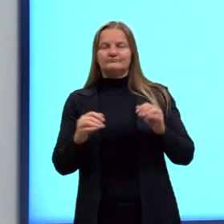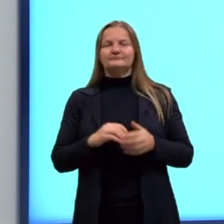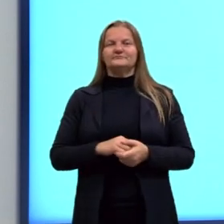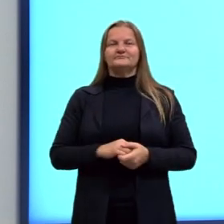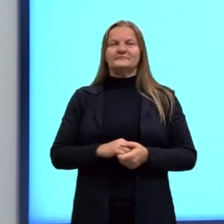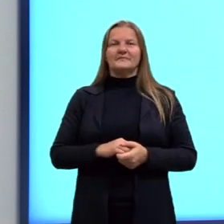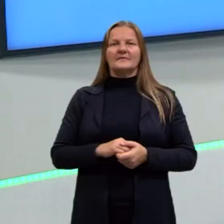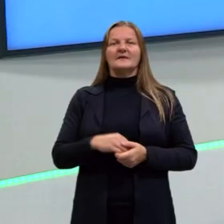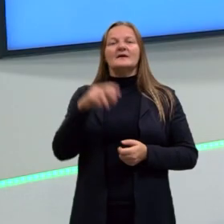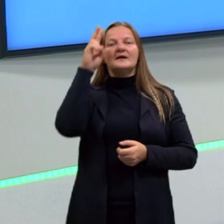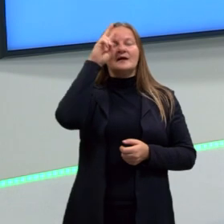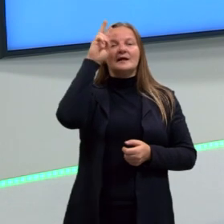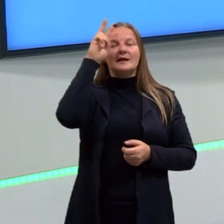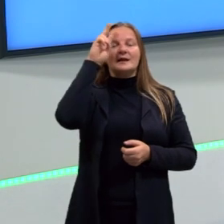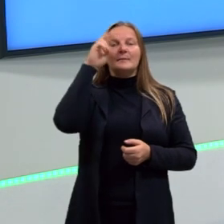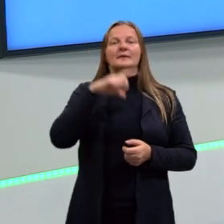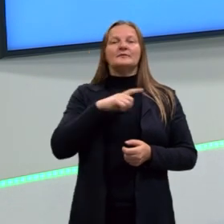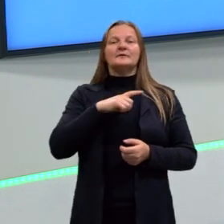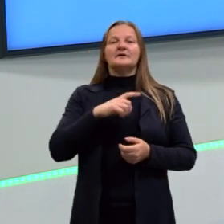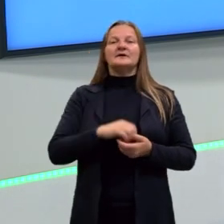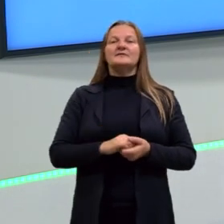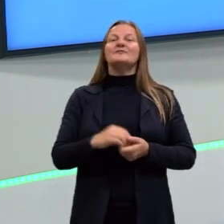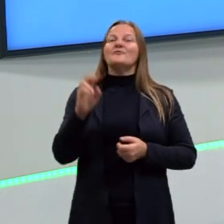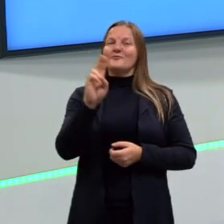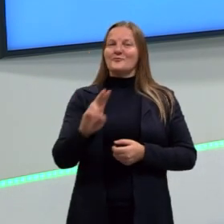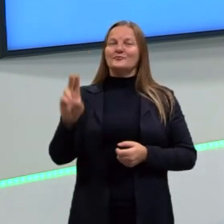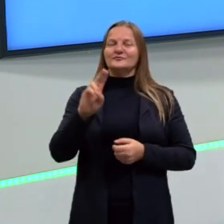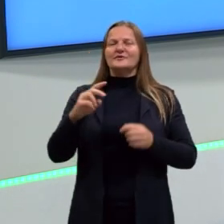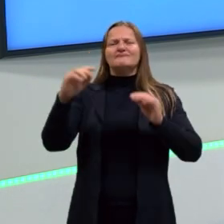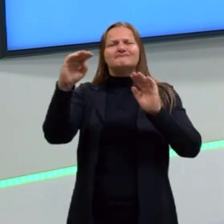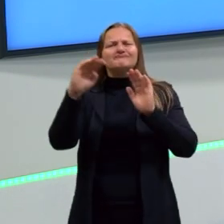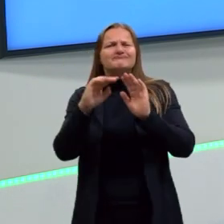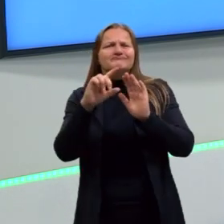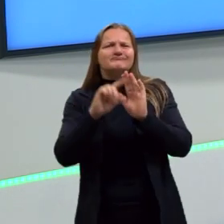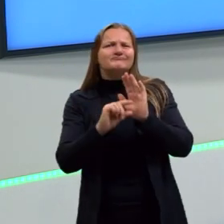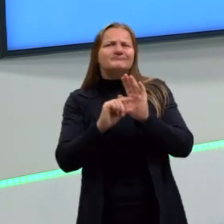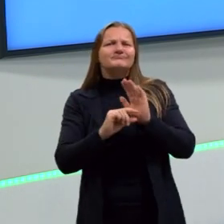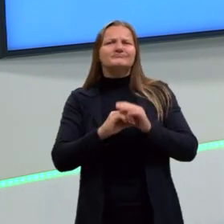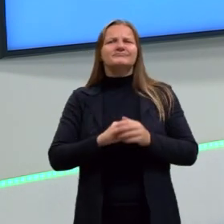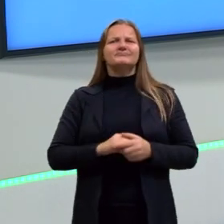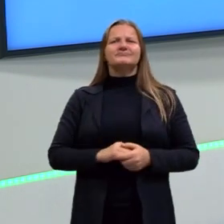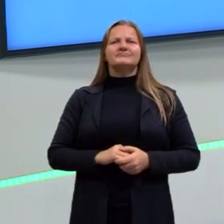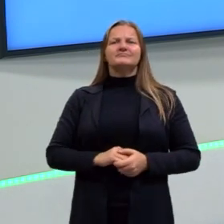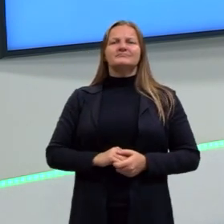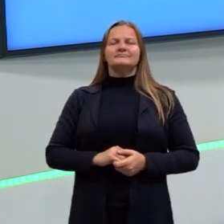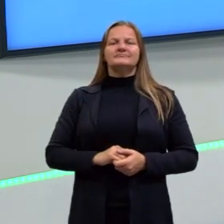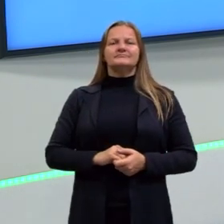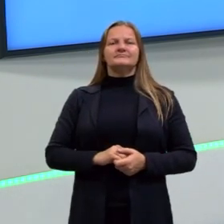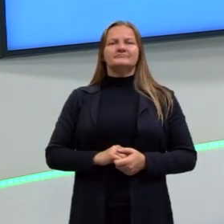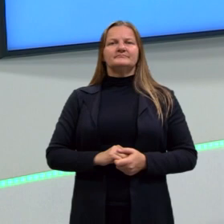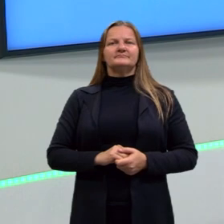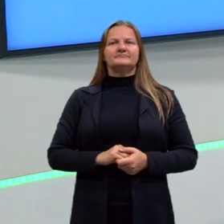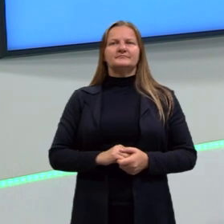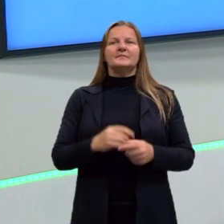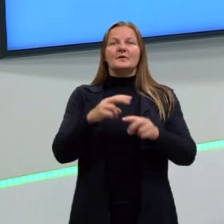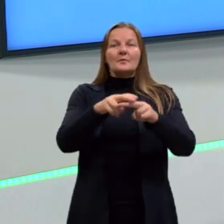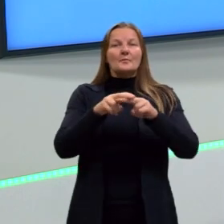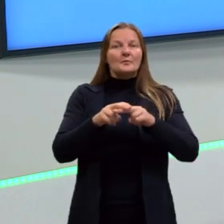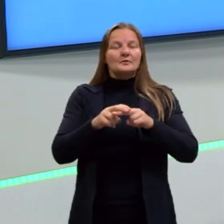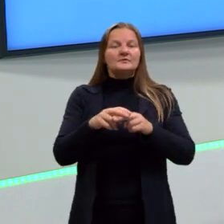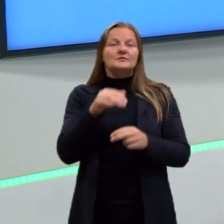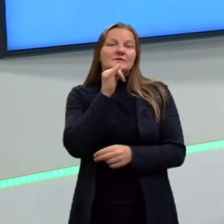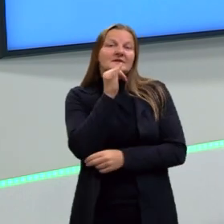claro, que essa carga teste que a gente usa, ela é tão inferior, ela quase não tem carga. Ela é realmente, por isso que a gente chama de carga